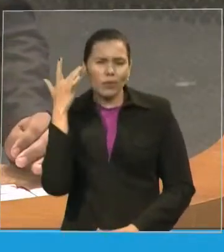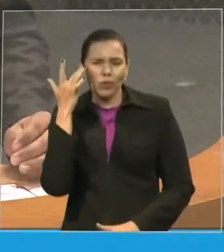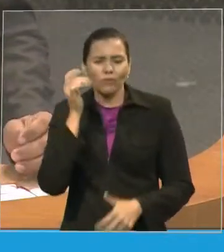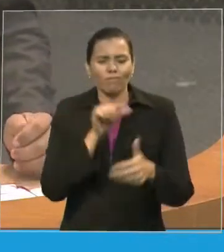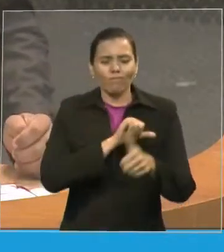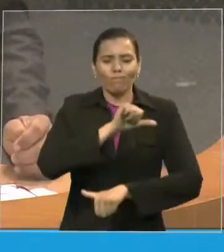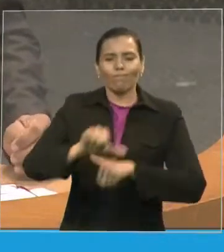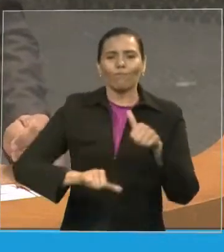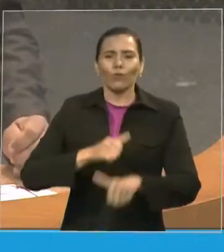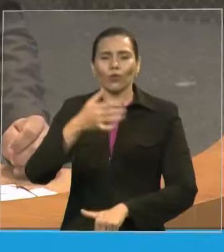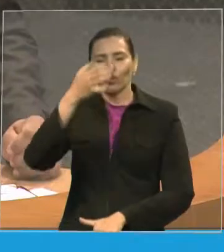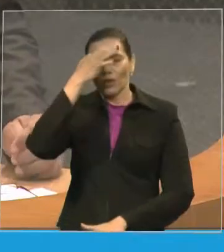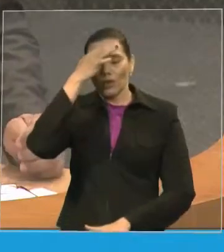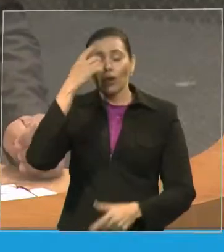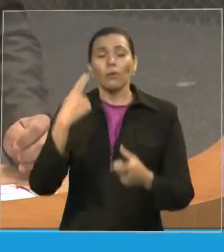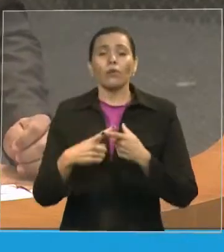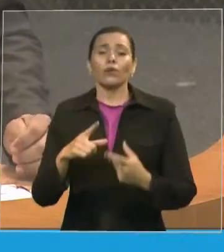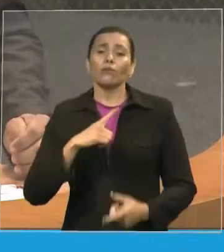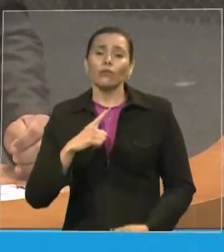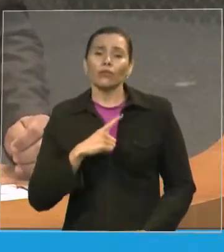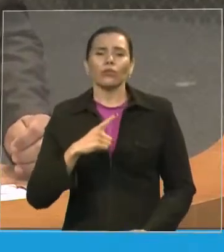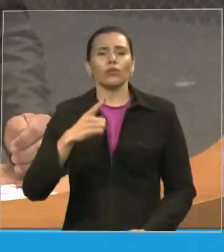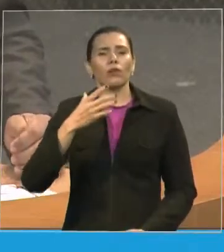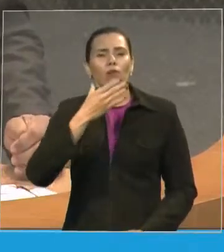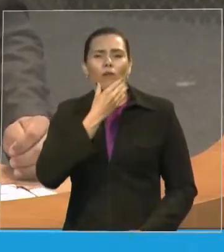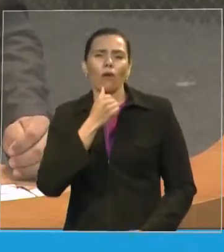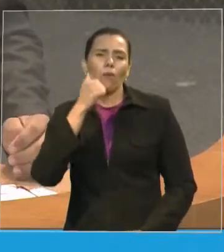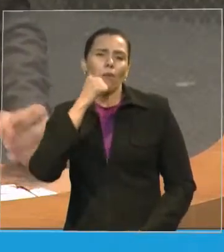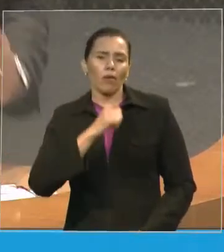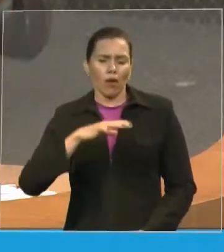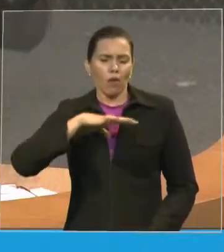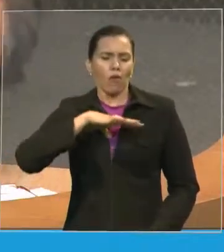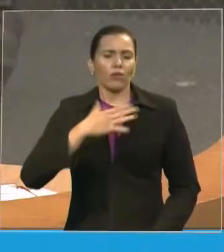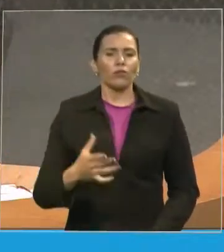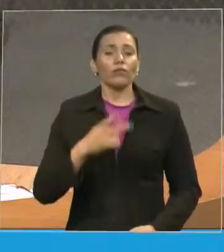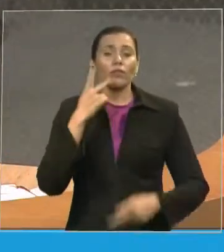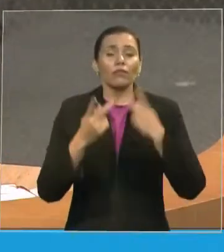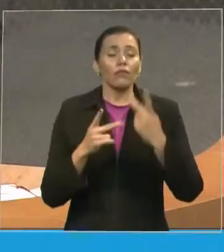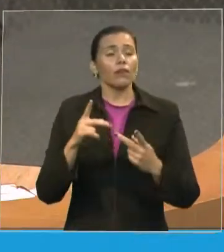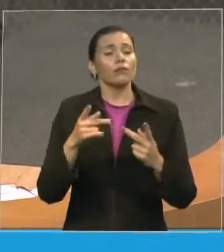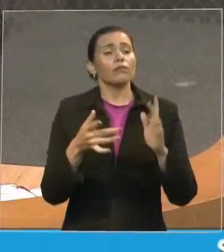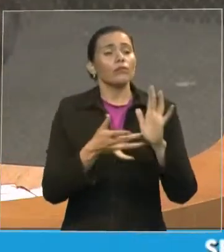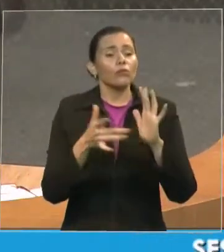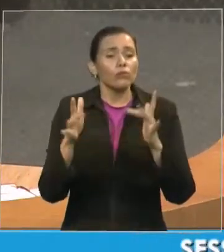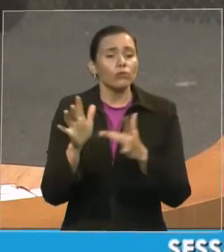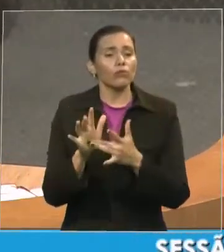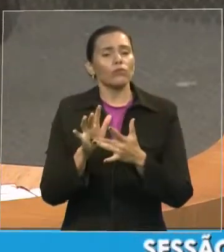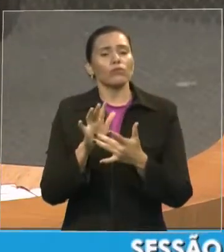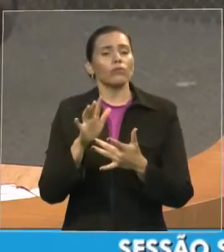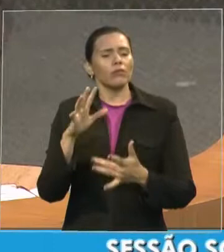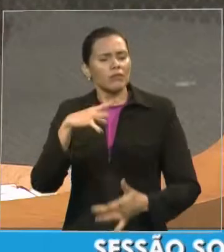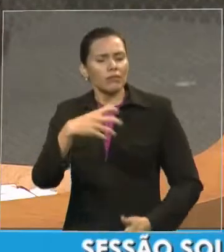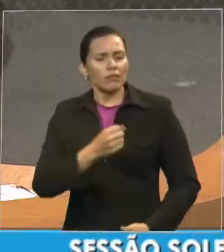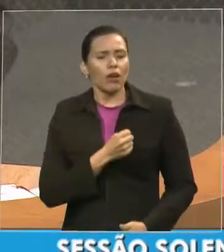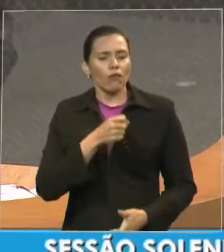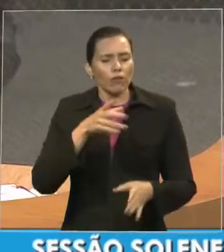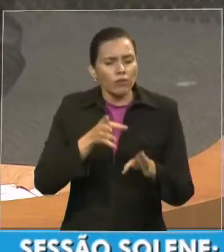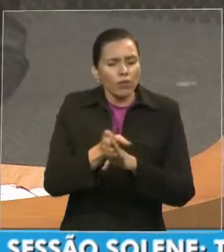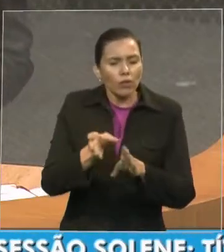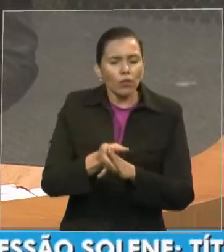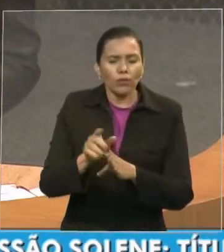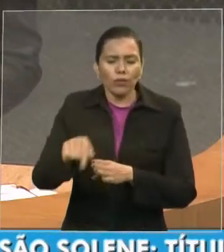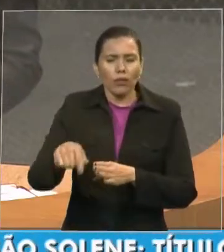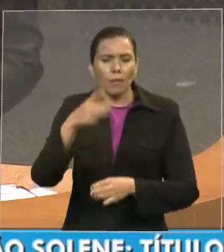Jesus salva. Cura, leva para o céu. Transforma a sua vida. E essa pessoa vai e desiste.